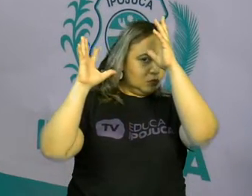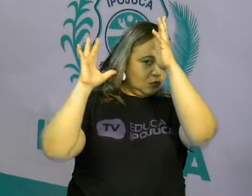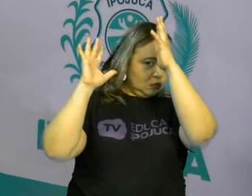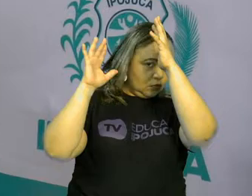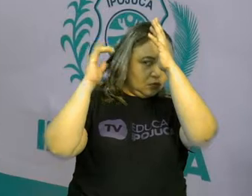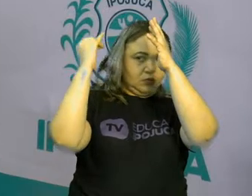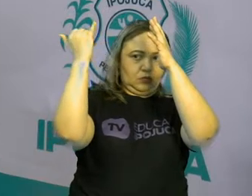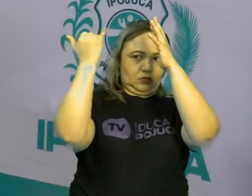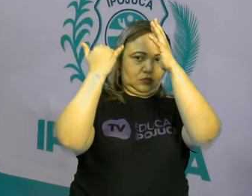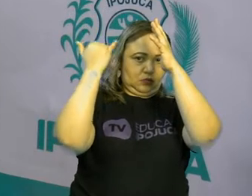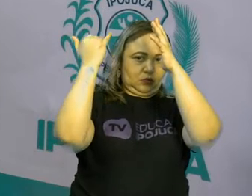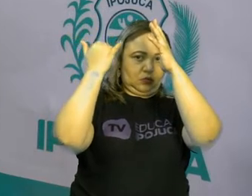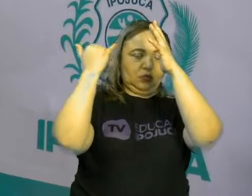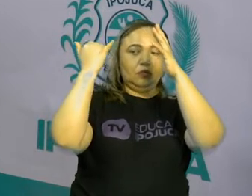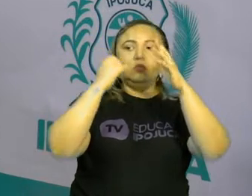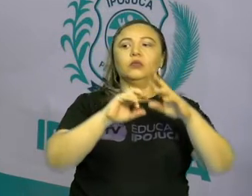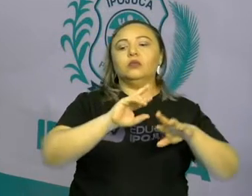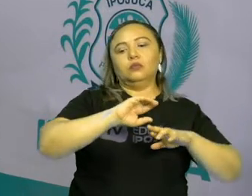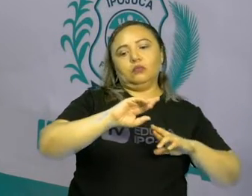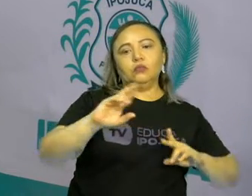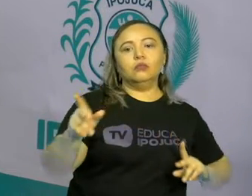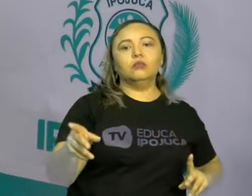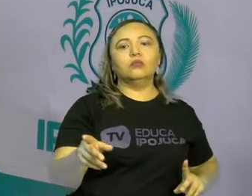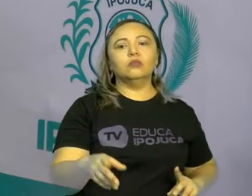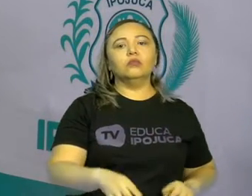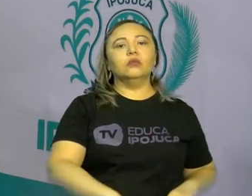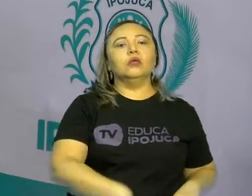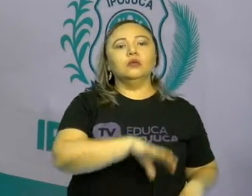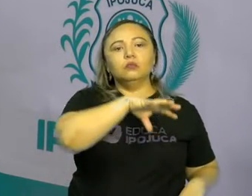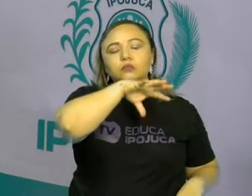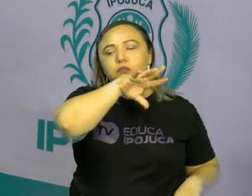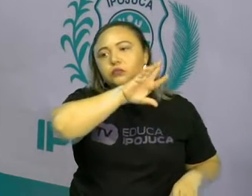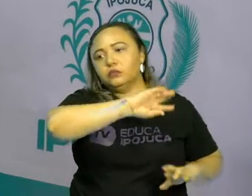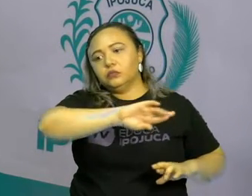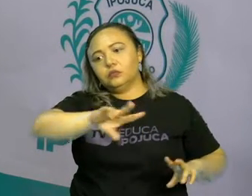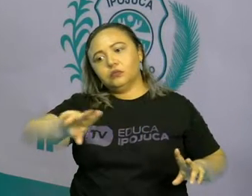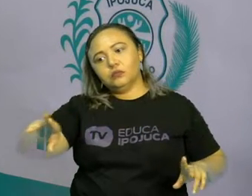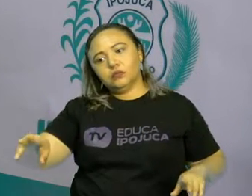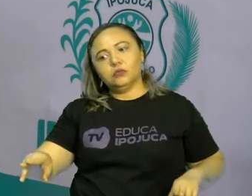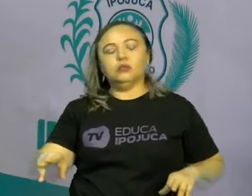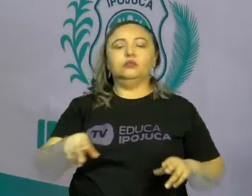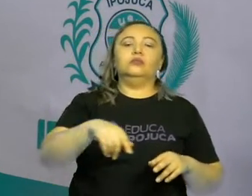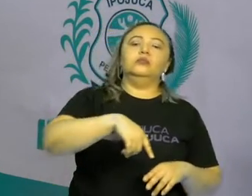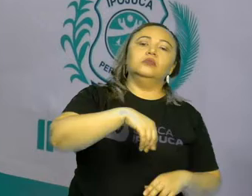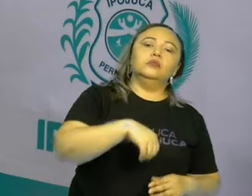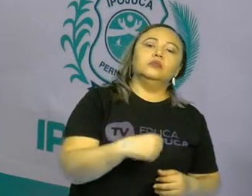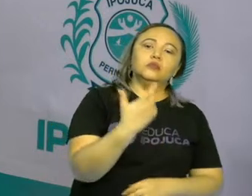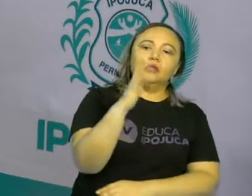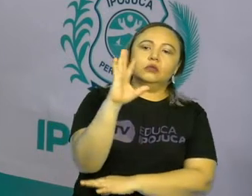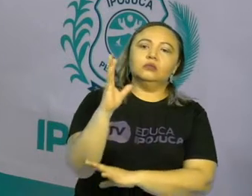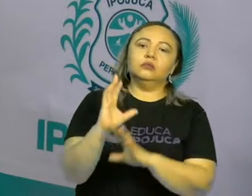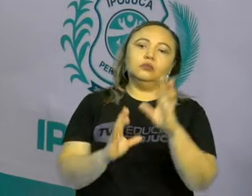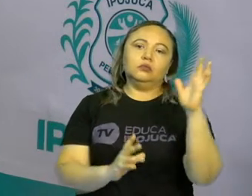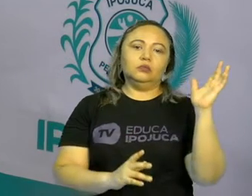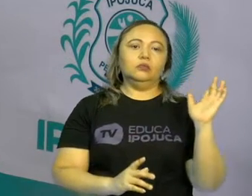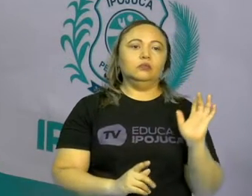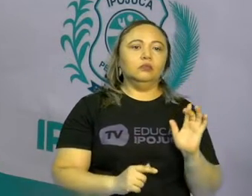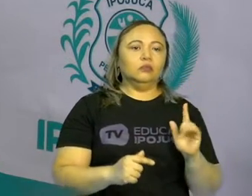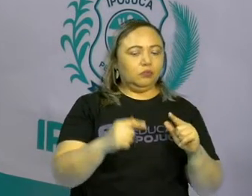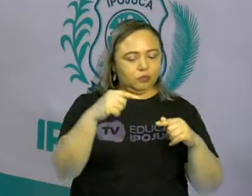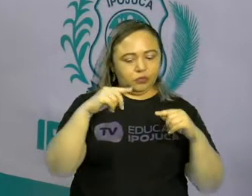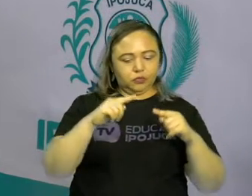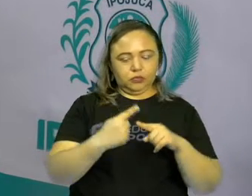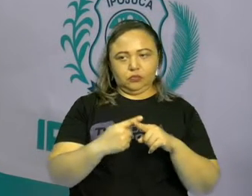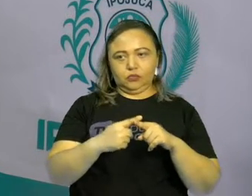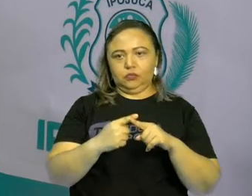demais, porque somos seres pensantes, ou seja, pensamos. Por isso que somos